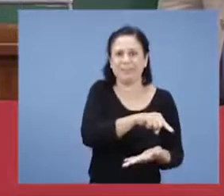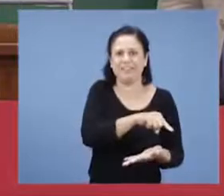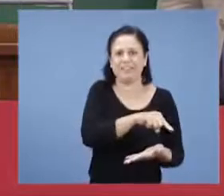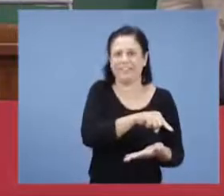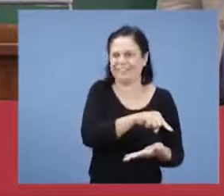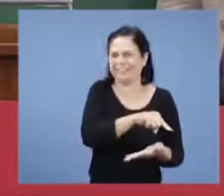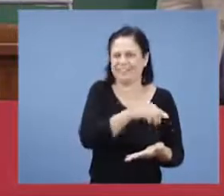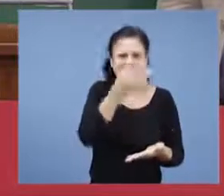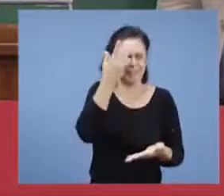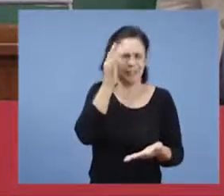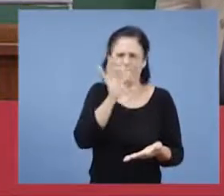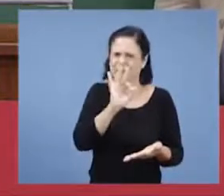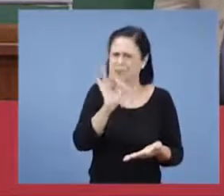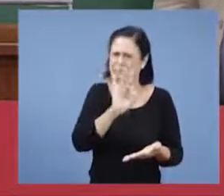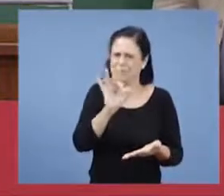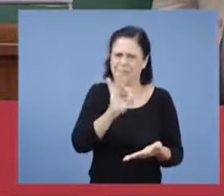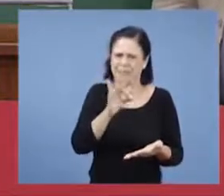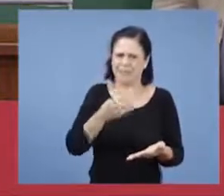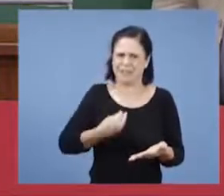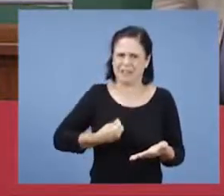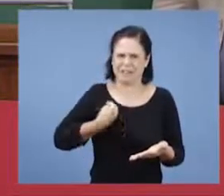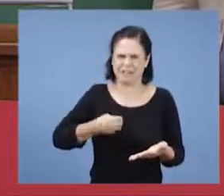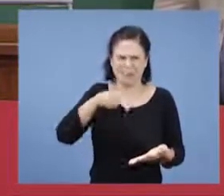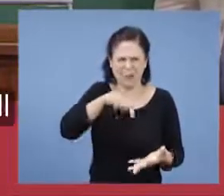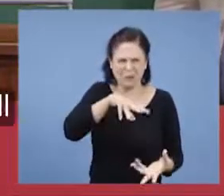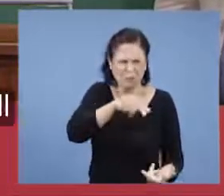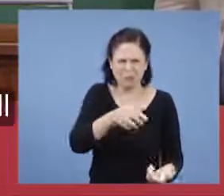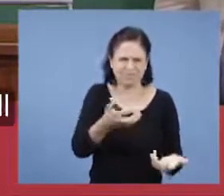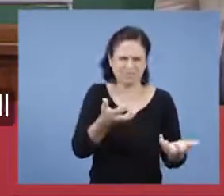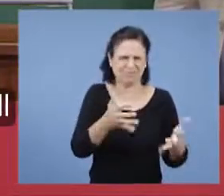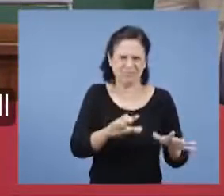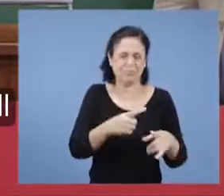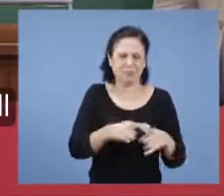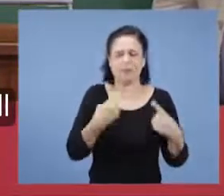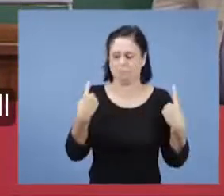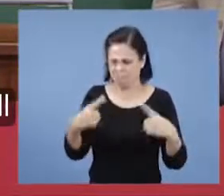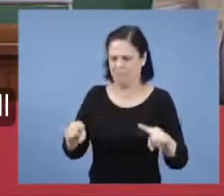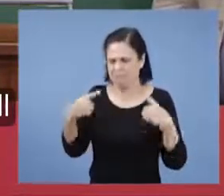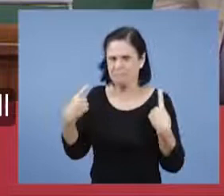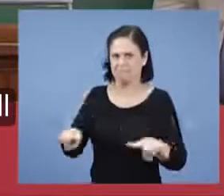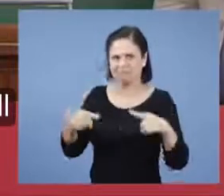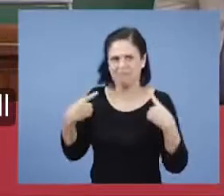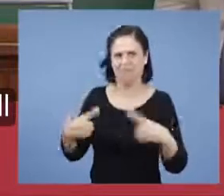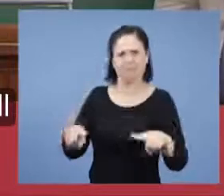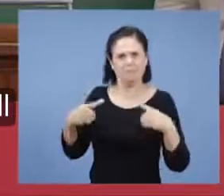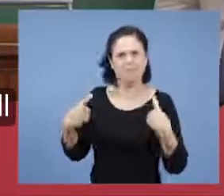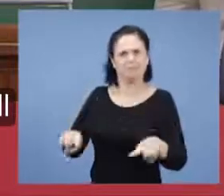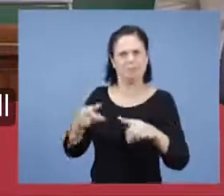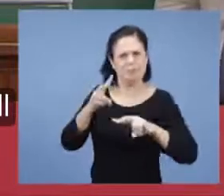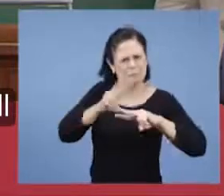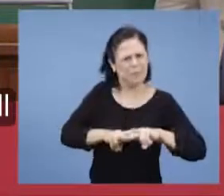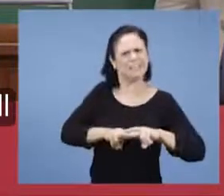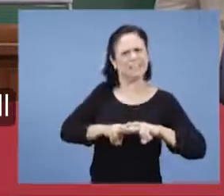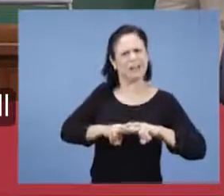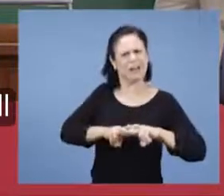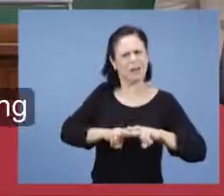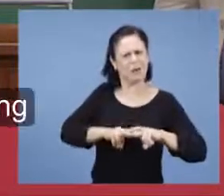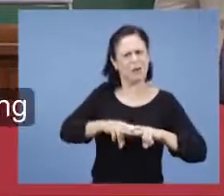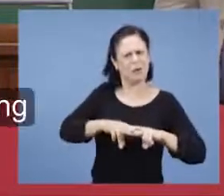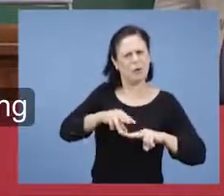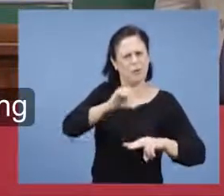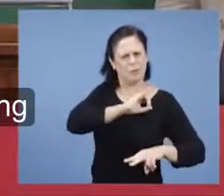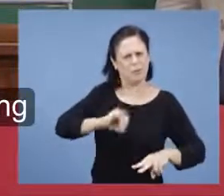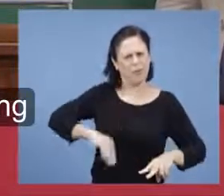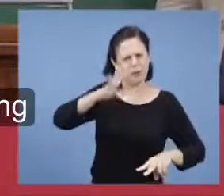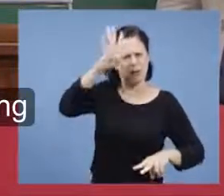a certeza de viver essa vida. Porque a perseguição era tão grande, foi o